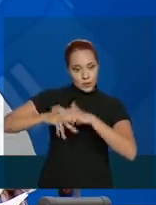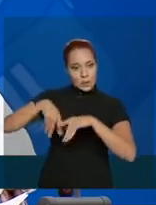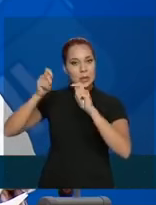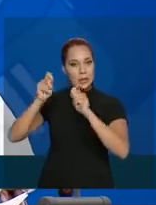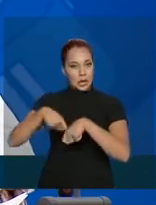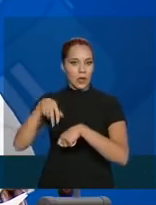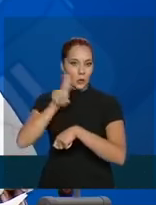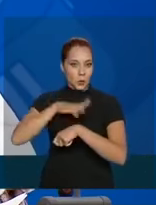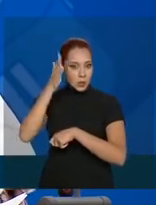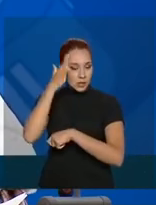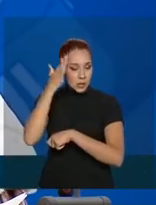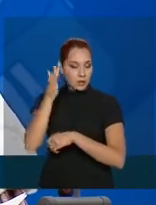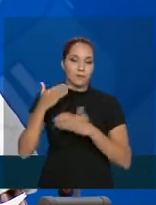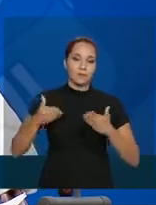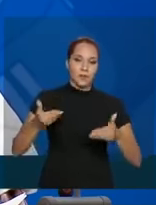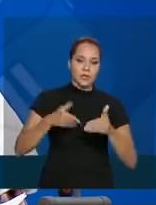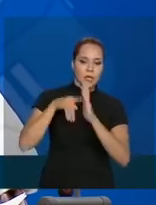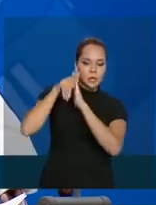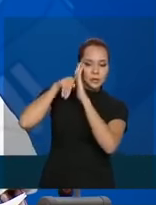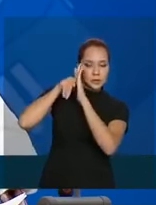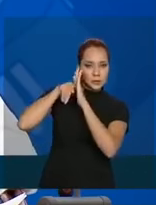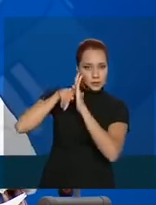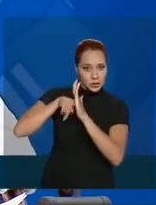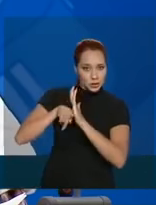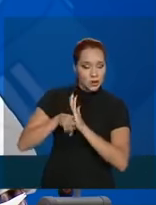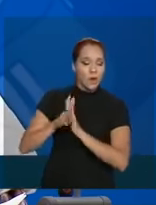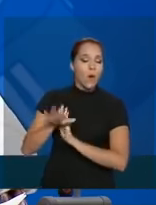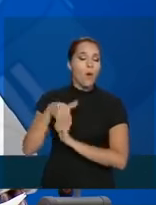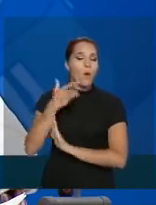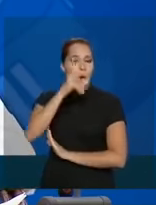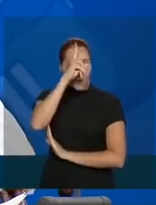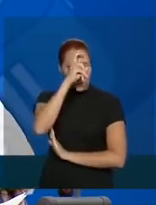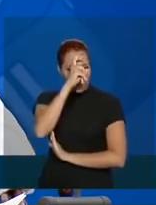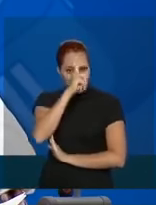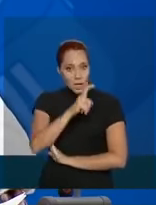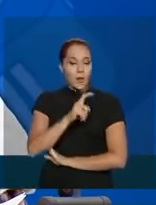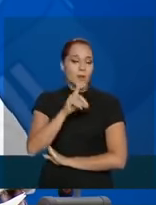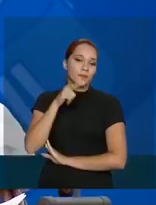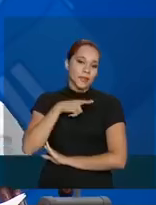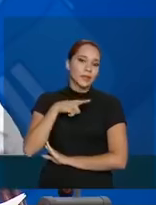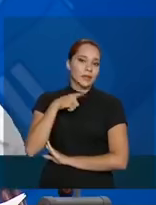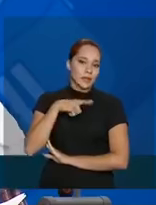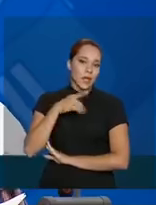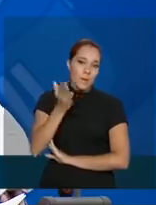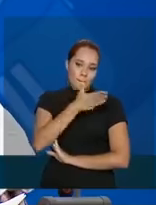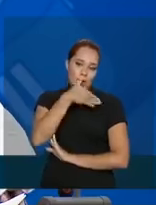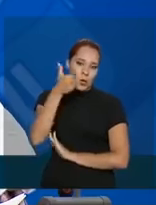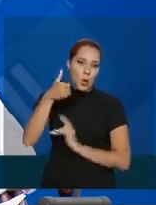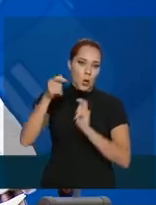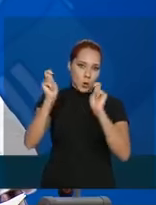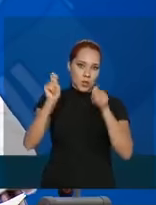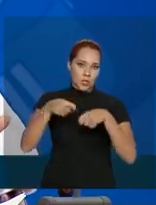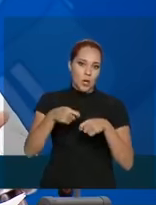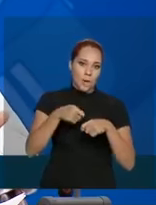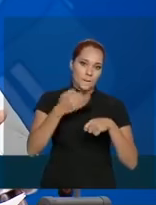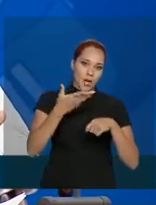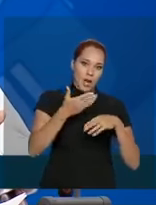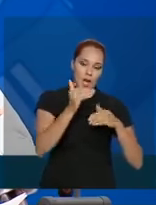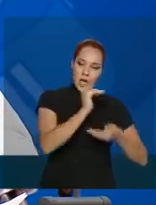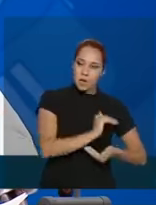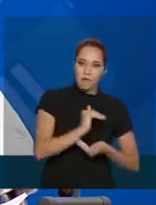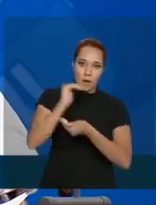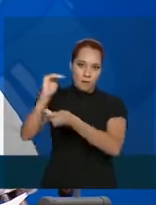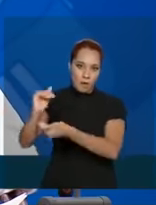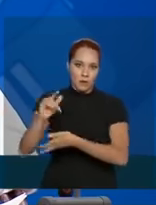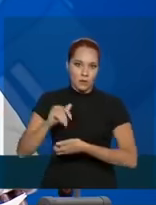capacitado. E o Ministério vai fazer uma análise de quais são os hospitais que detêm as melhores condições para receber esses equipamentos.